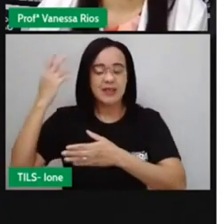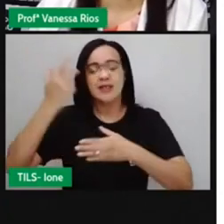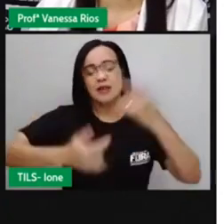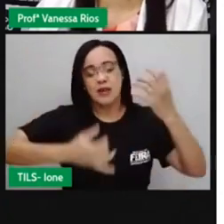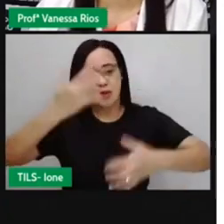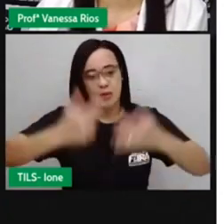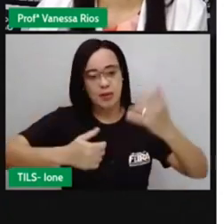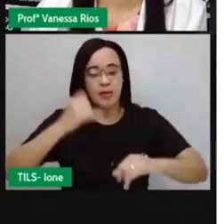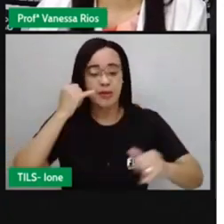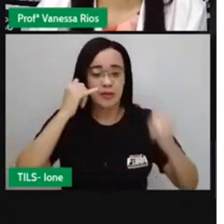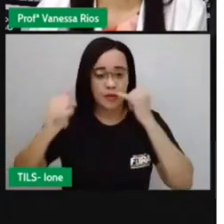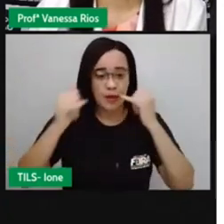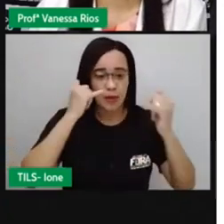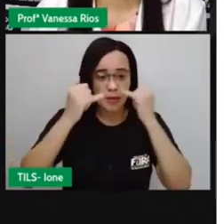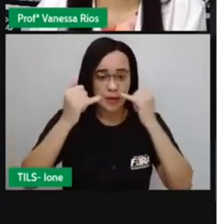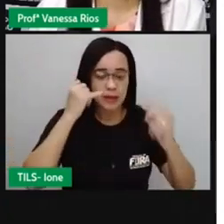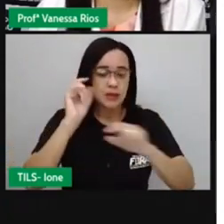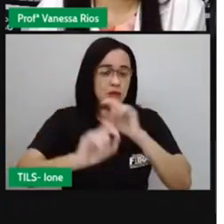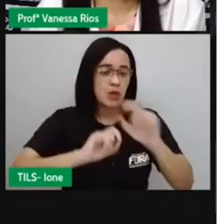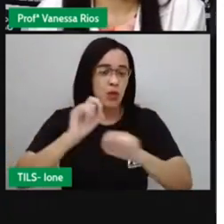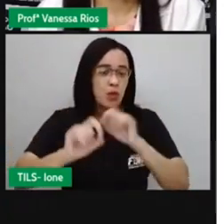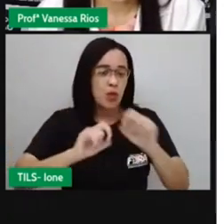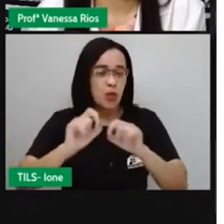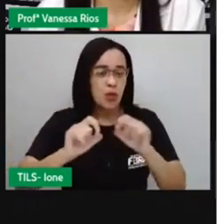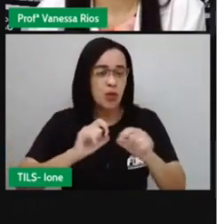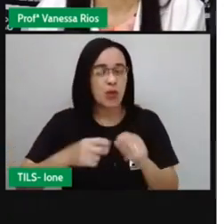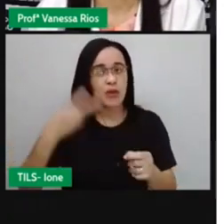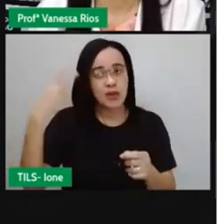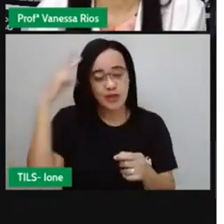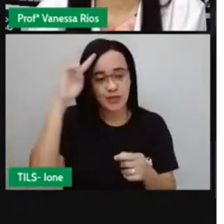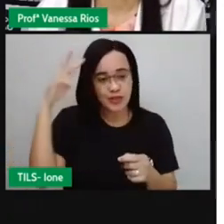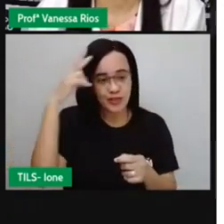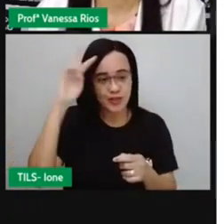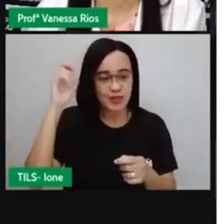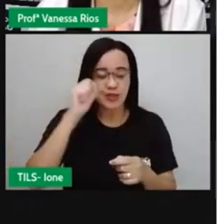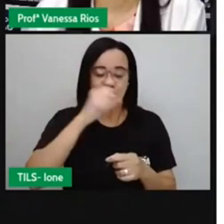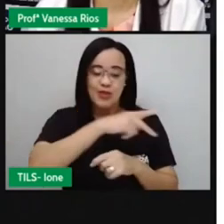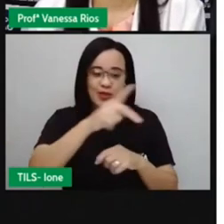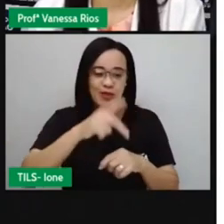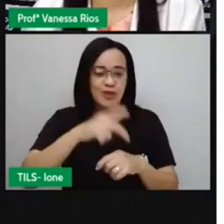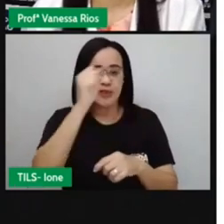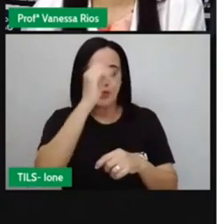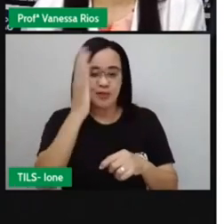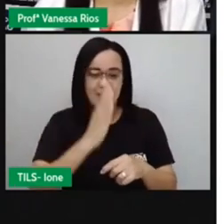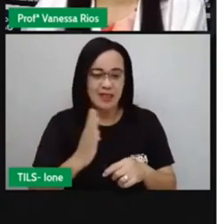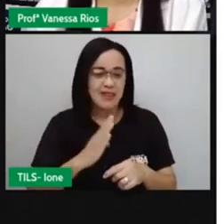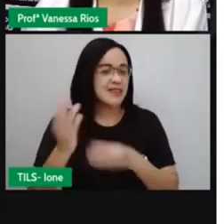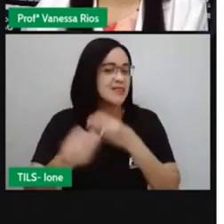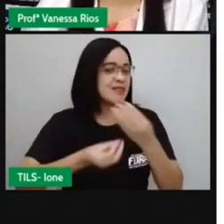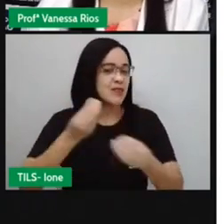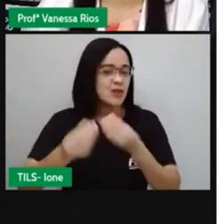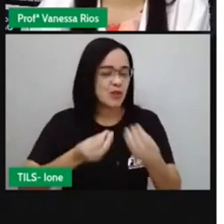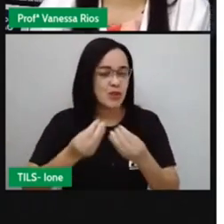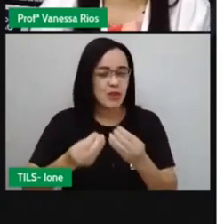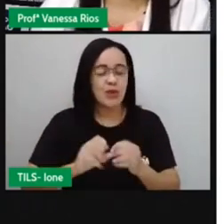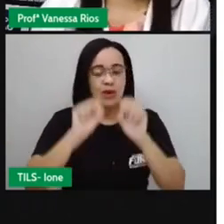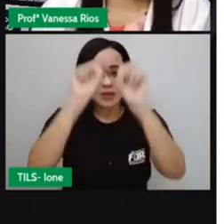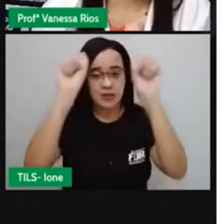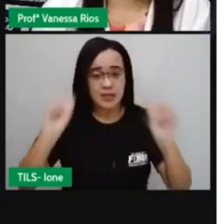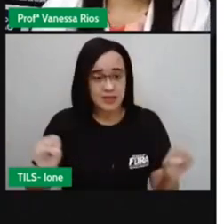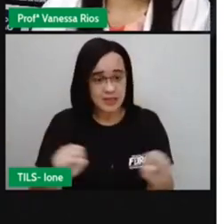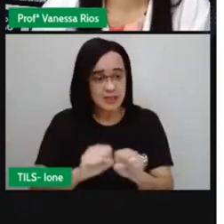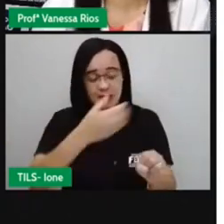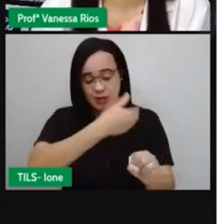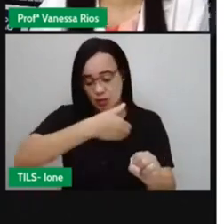contando um pouco aí da história do Brasil, né? Em relação ao sistema de governo da